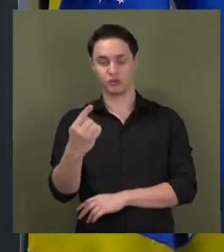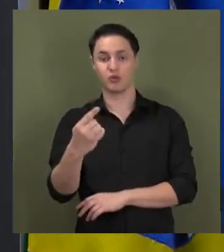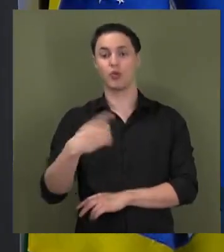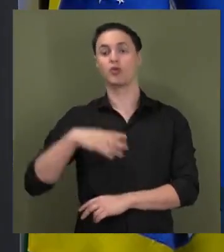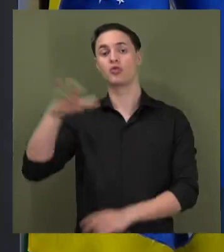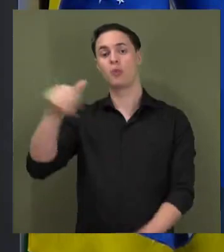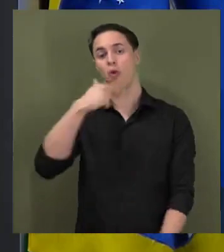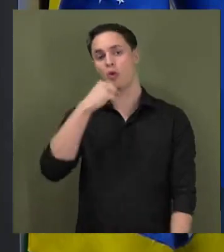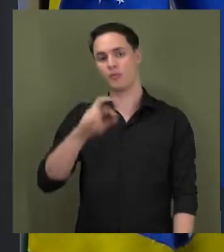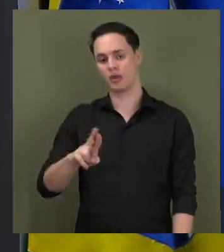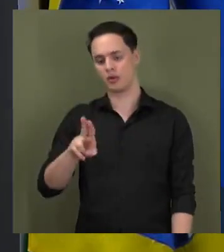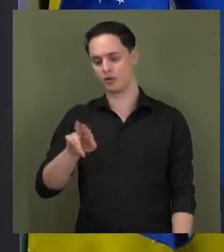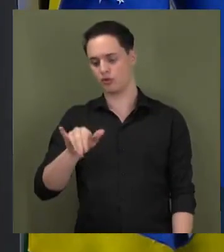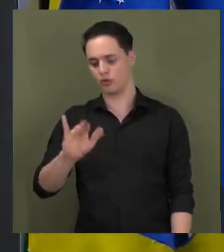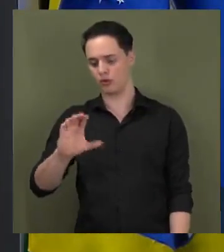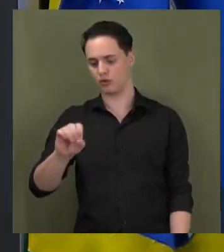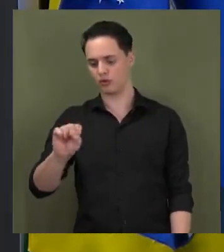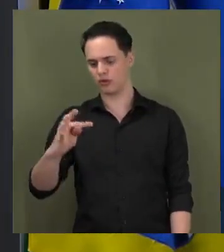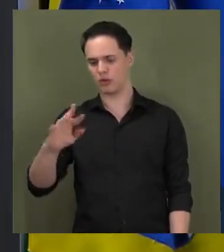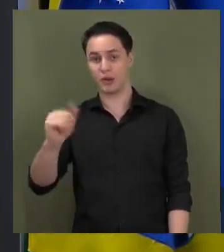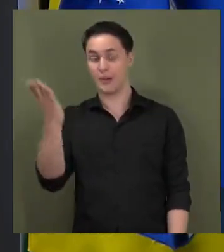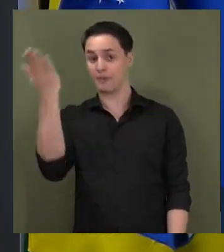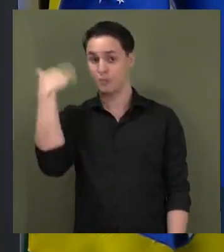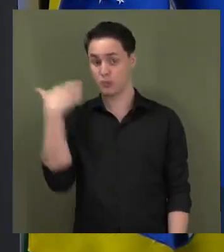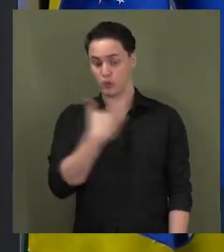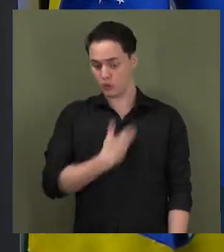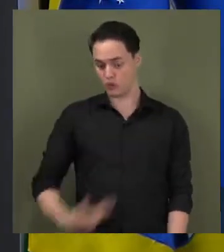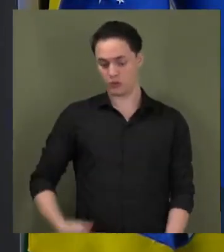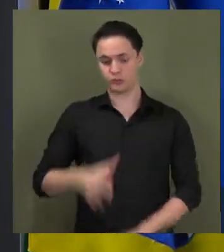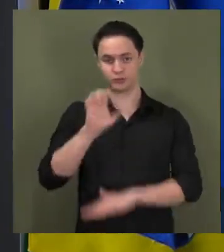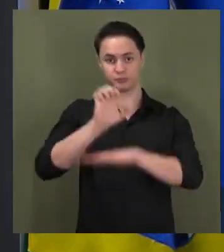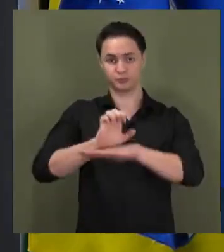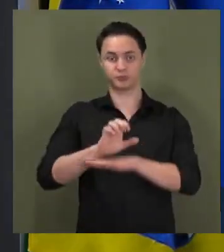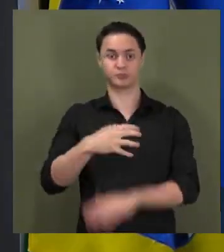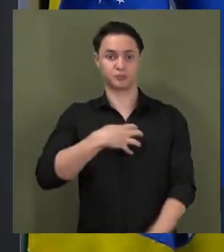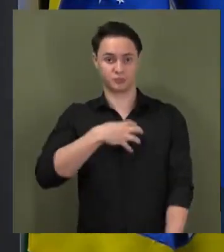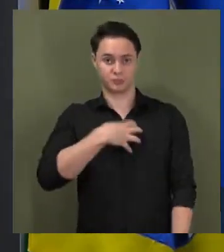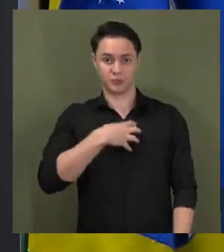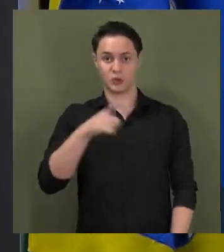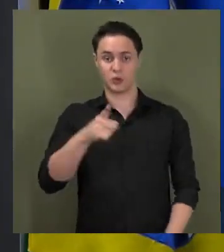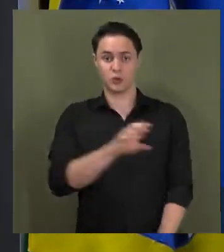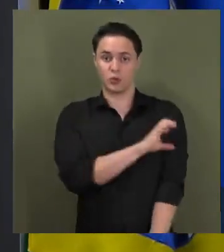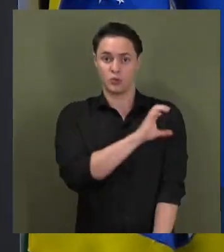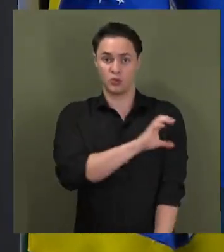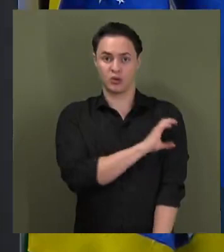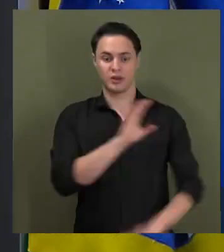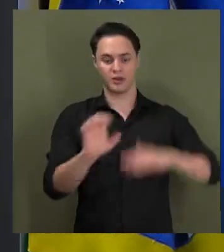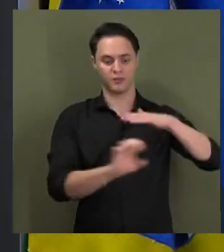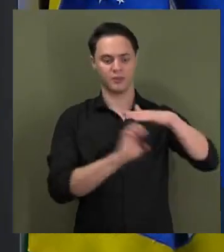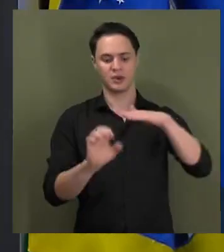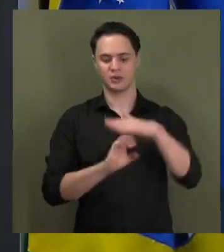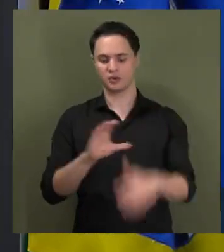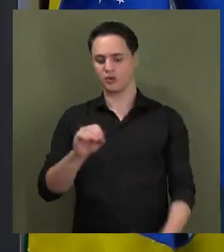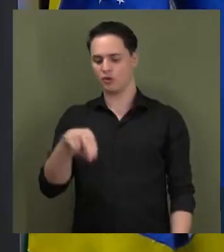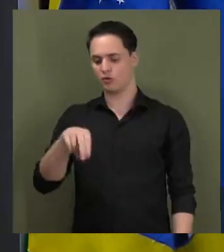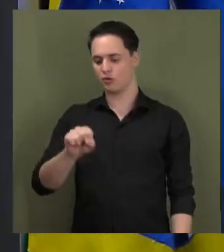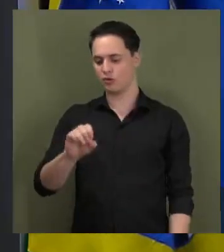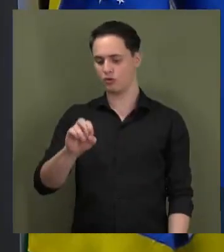Costa, na época governador da Bahia e coordenador do consórcio nordeste.